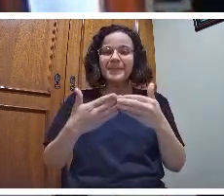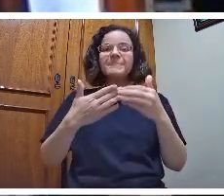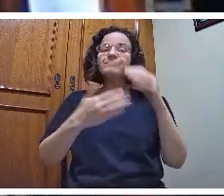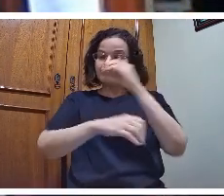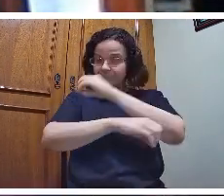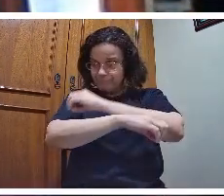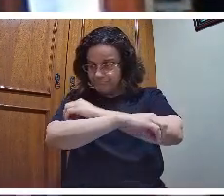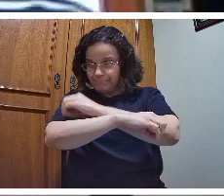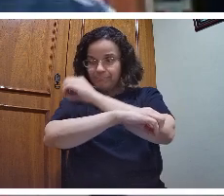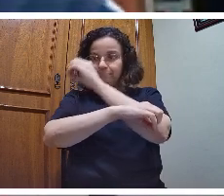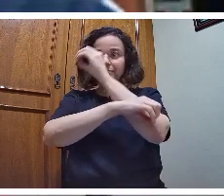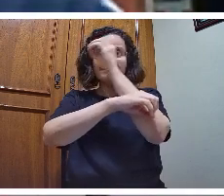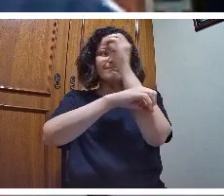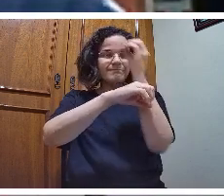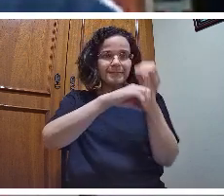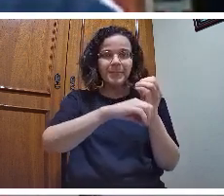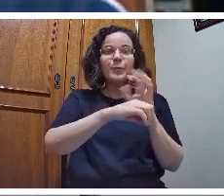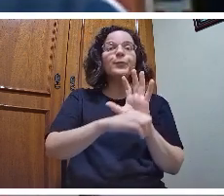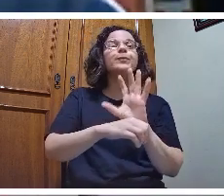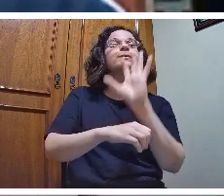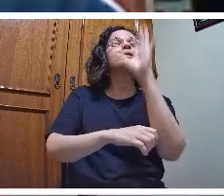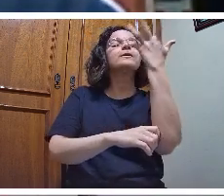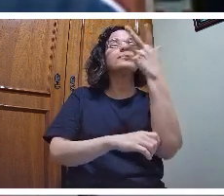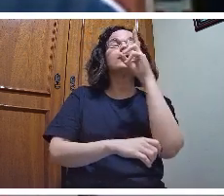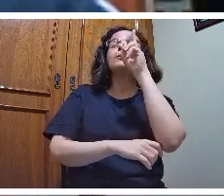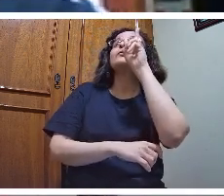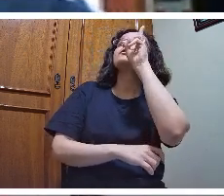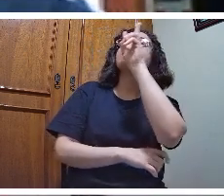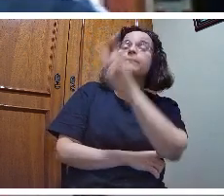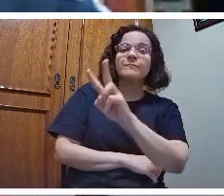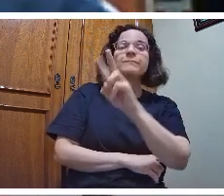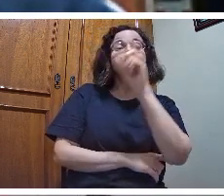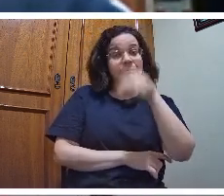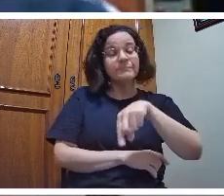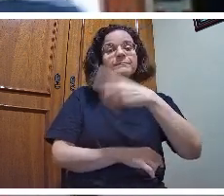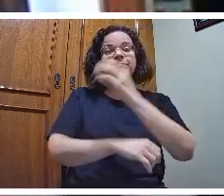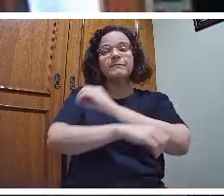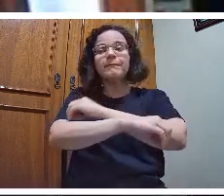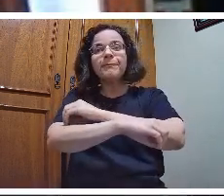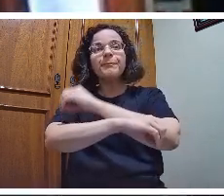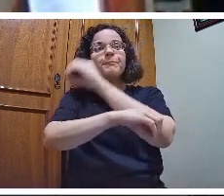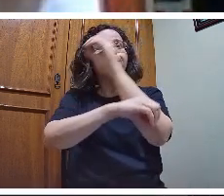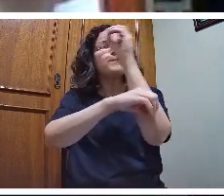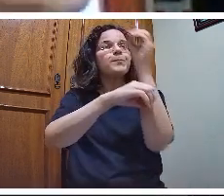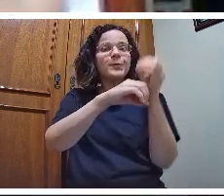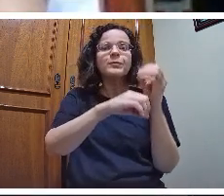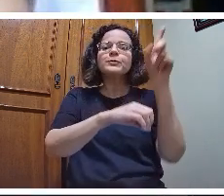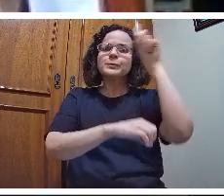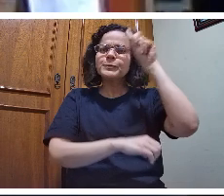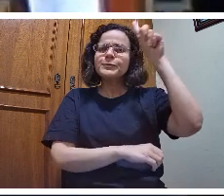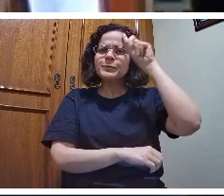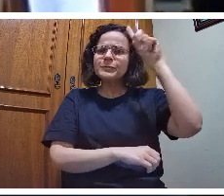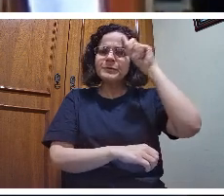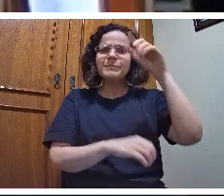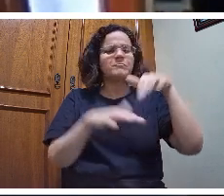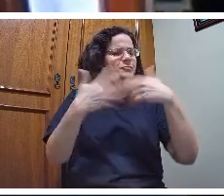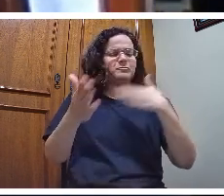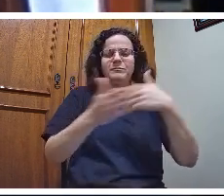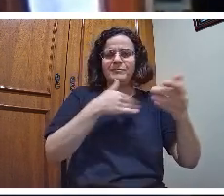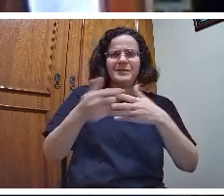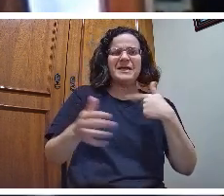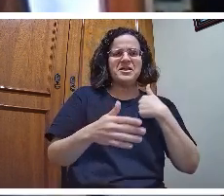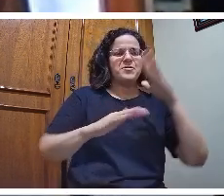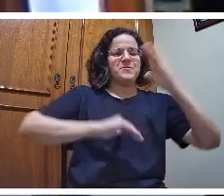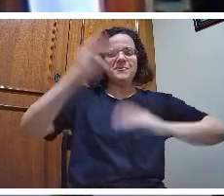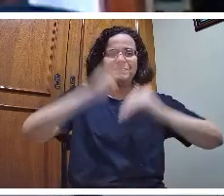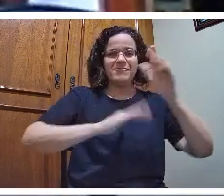O fenômeno que eu vejo é este. Todos os dias. Não importa se eu sou cientista, se eu sou professor, se eu sou aluno,